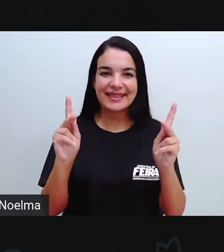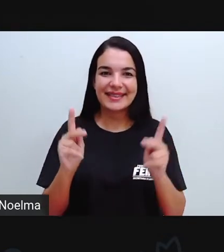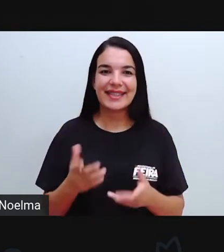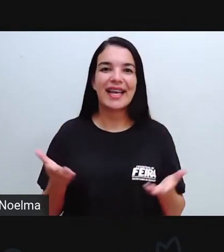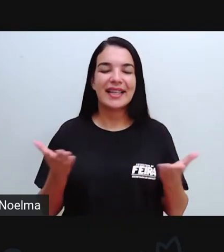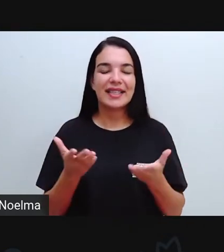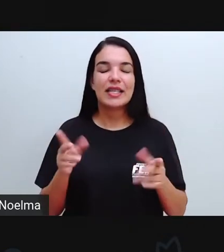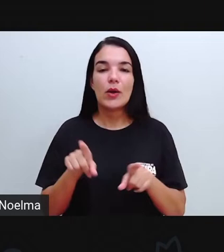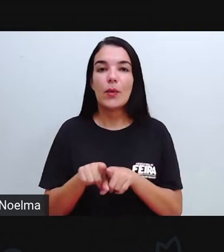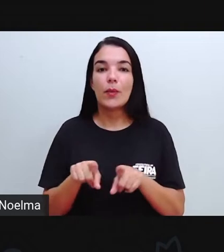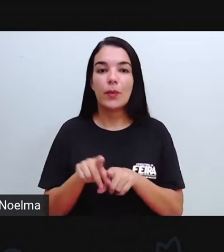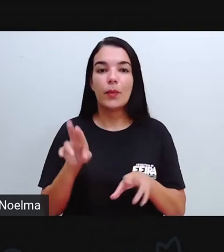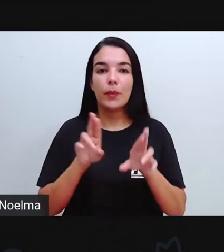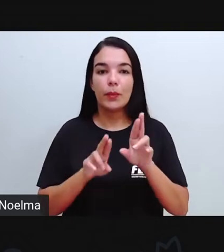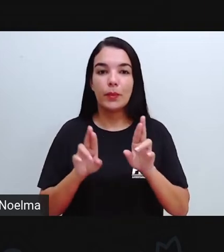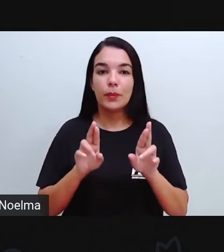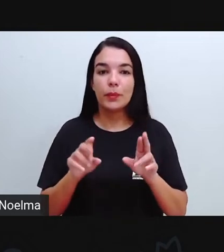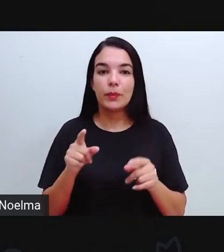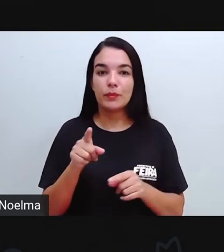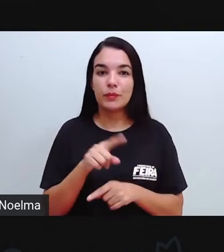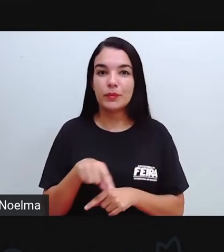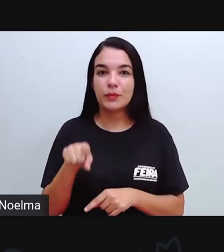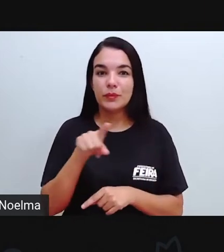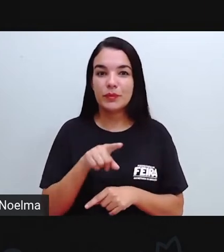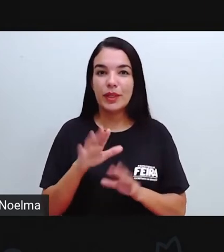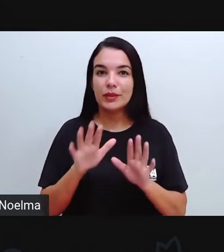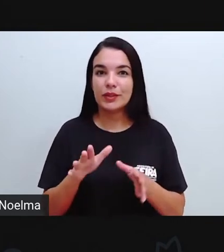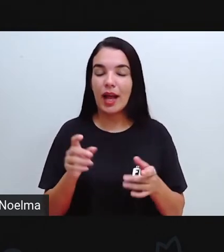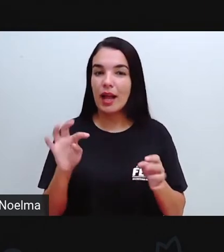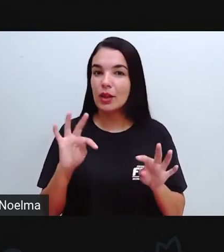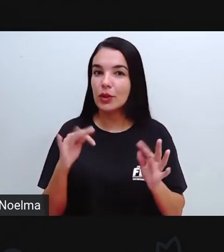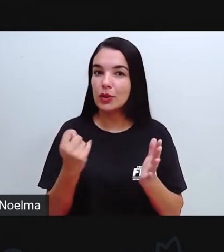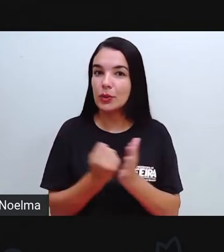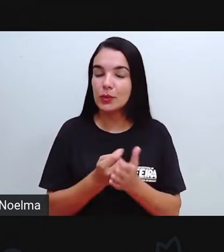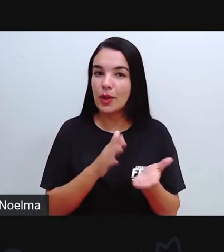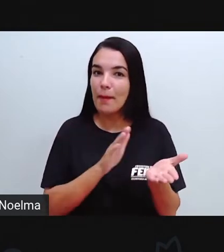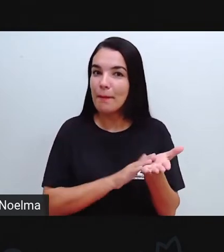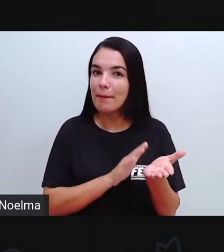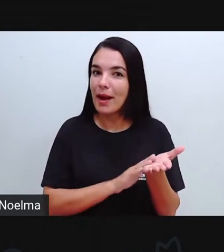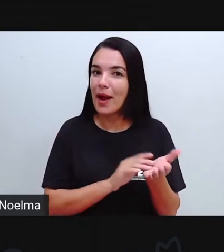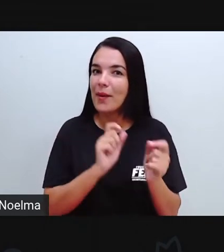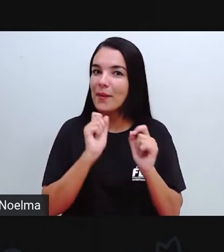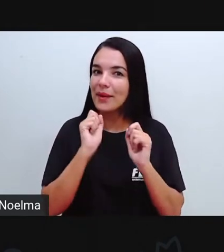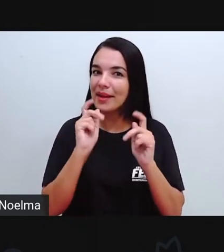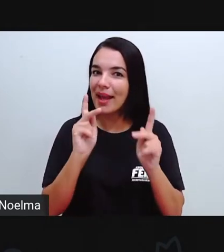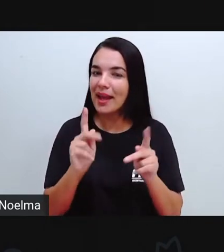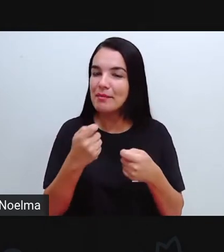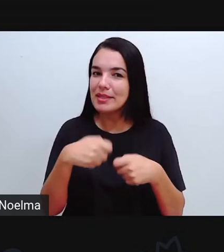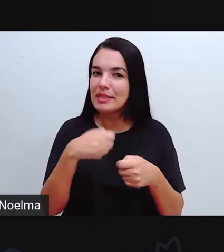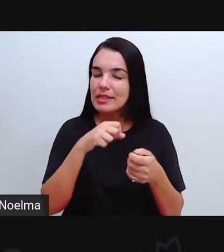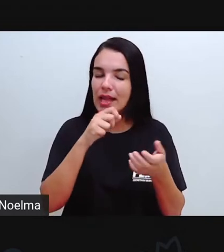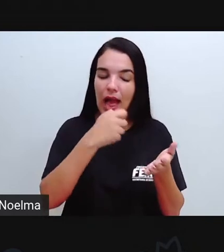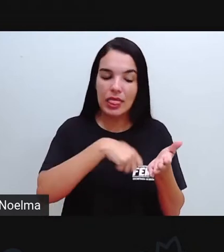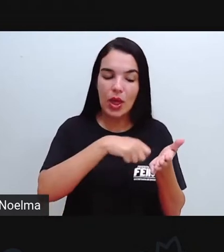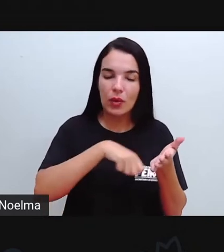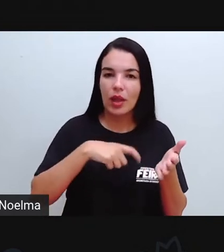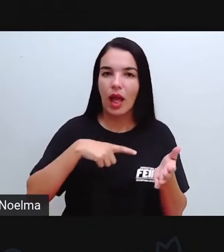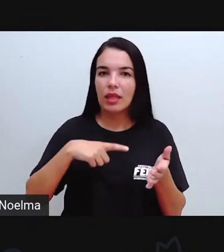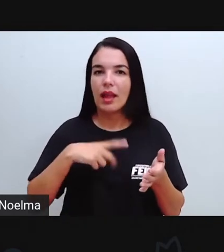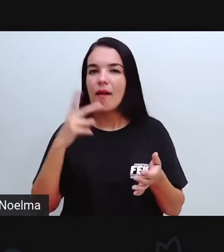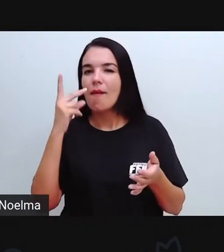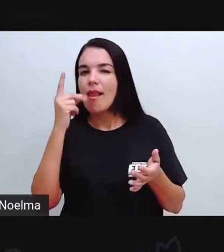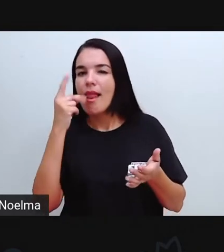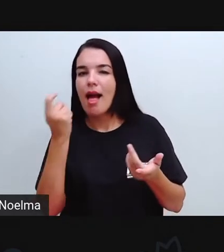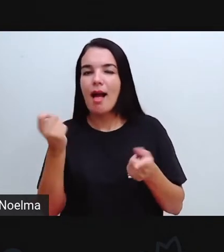A PRO espera também que vocês estejam com o material aí em mãos, não é? Para que a gente precisar anotar alguma coisa ou que você